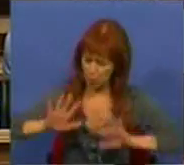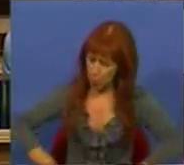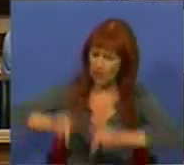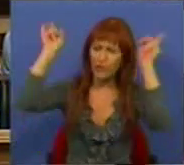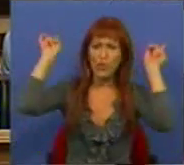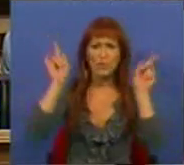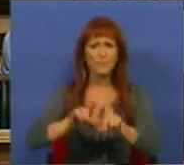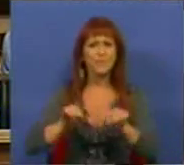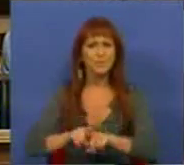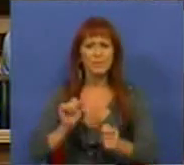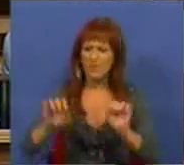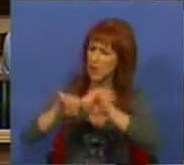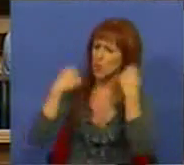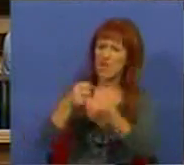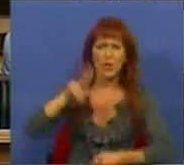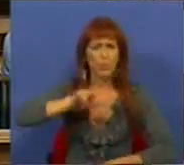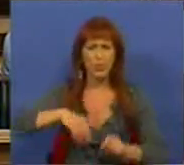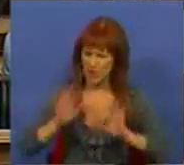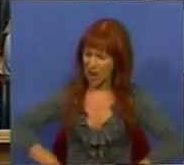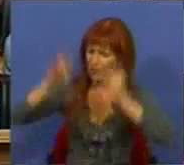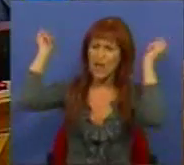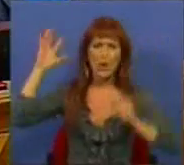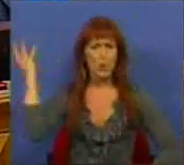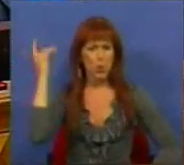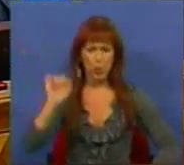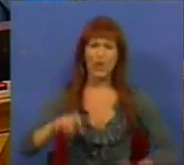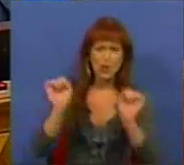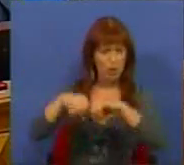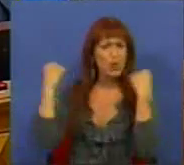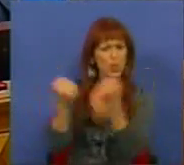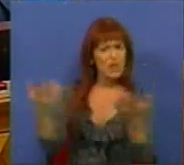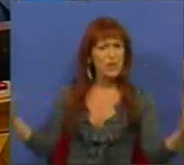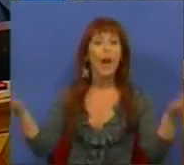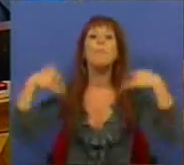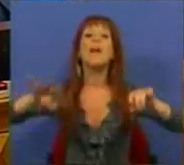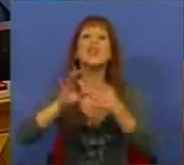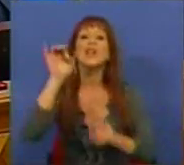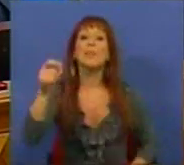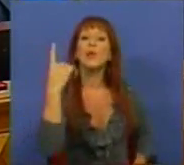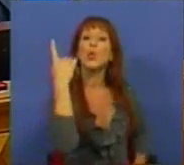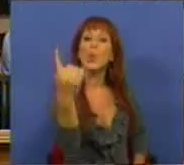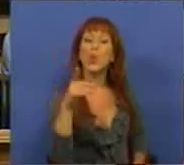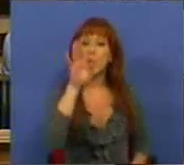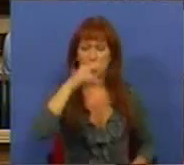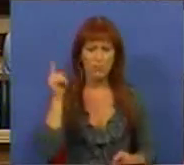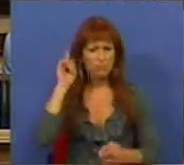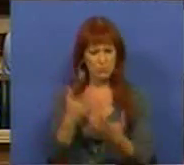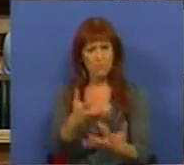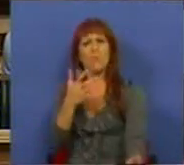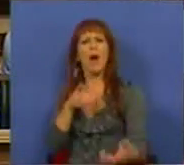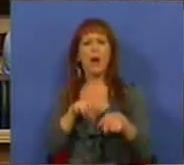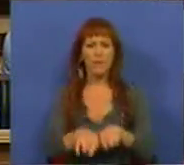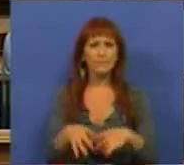a evolução da sociedade portuguesa, com a evolução da cultura social. Mas há um aspecto, se relevo aqui,